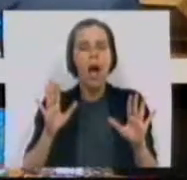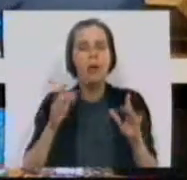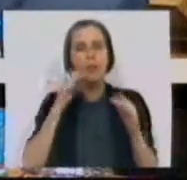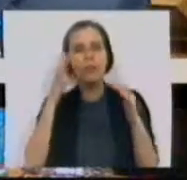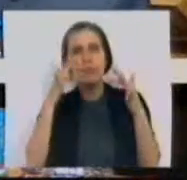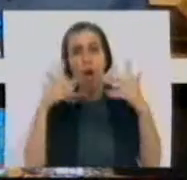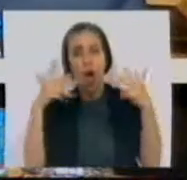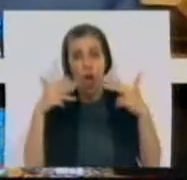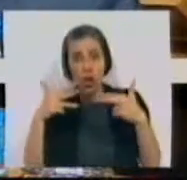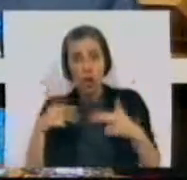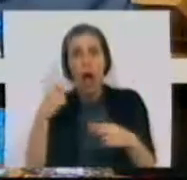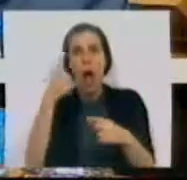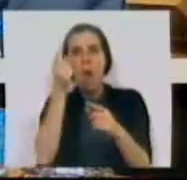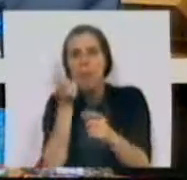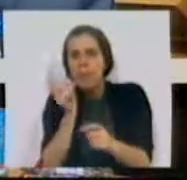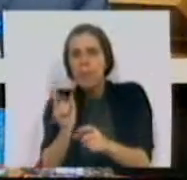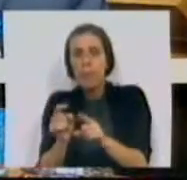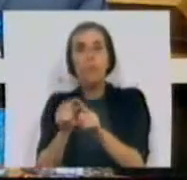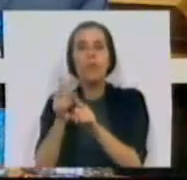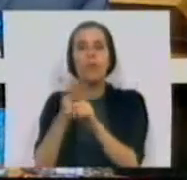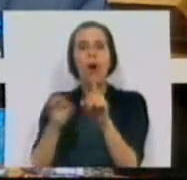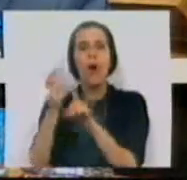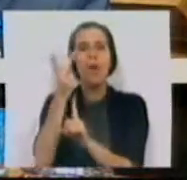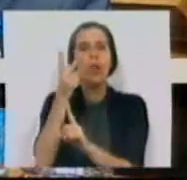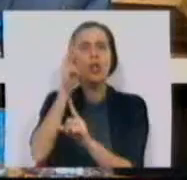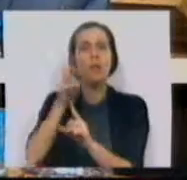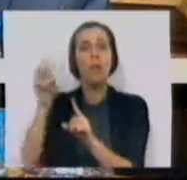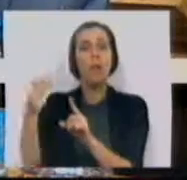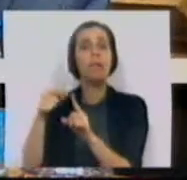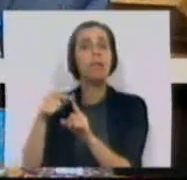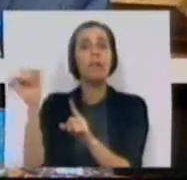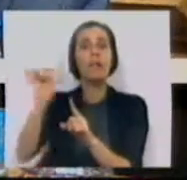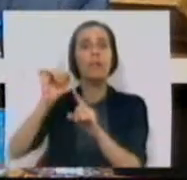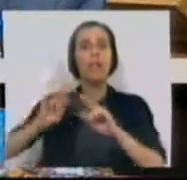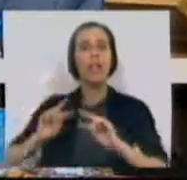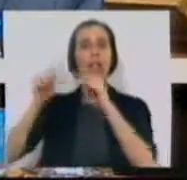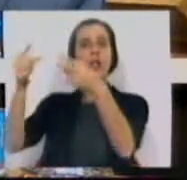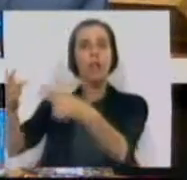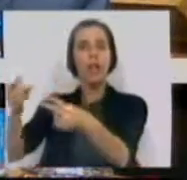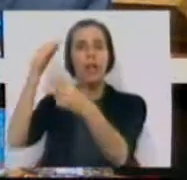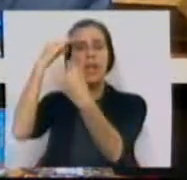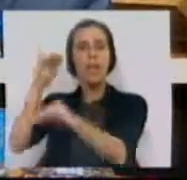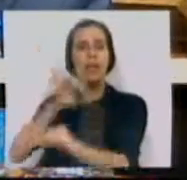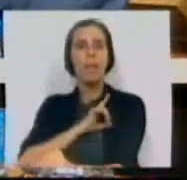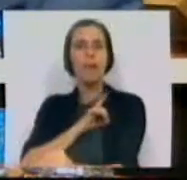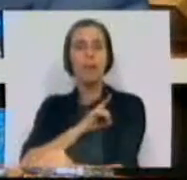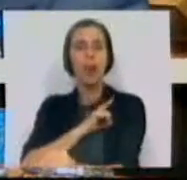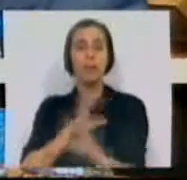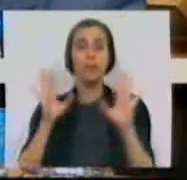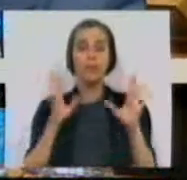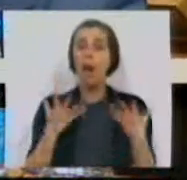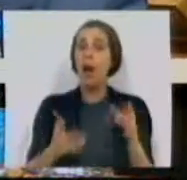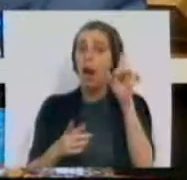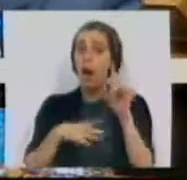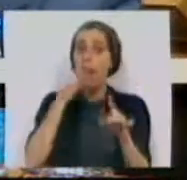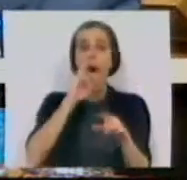meio desses cortes há uma rubrica que aumenta 2 milhões de euros, que é a das transferências para o ensino privado. E já